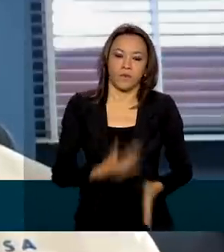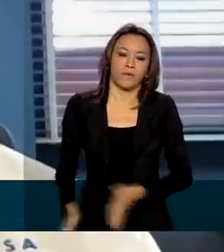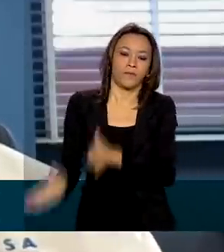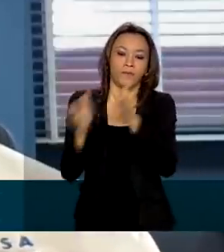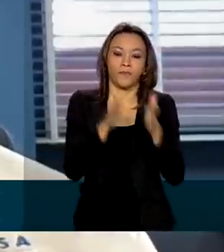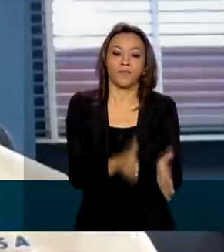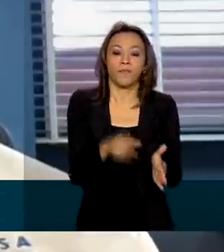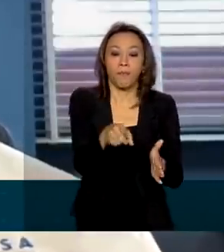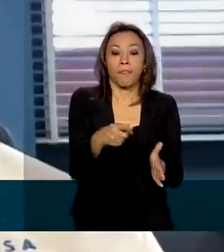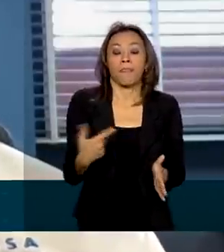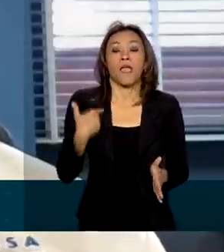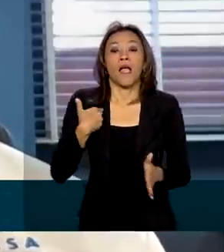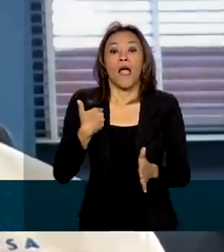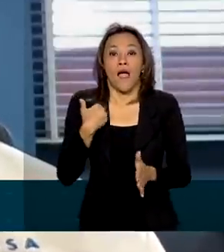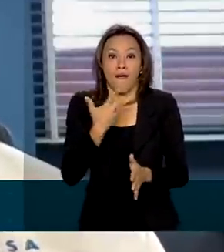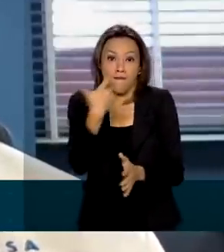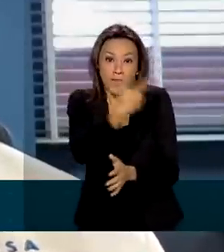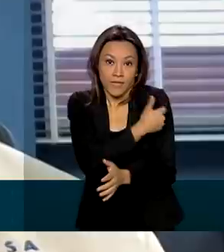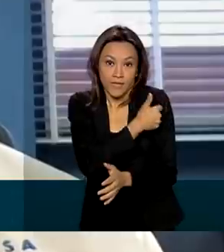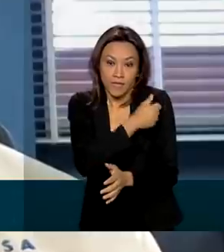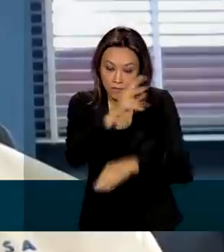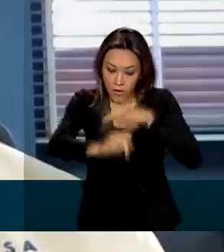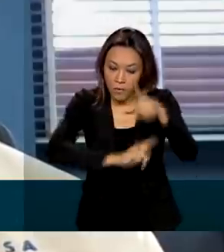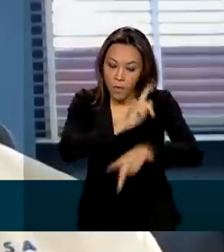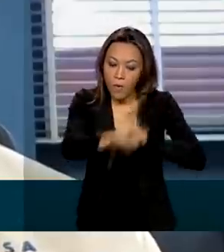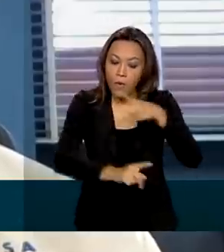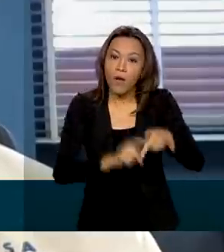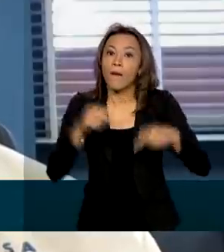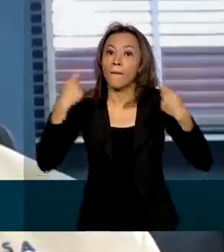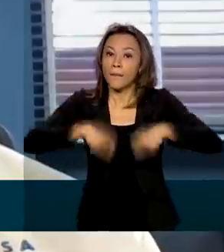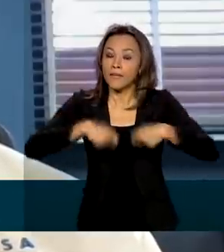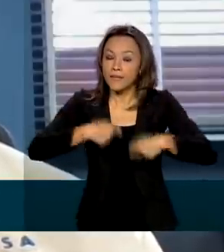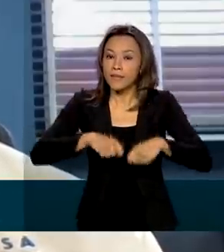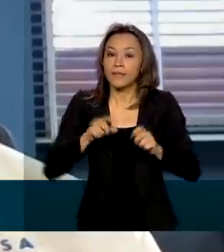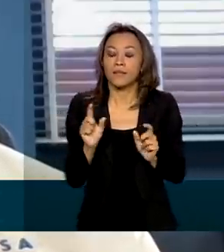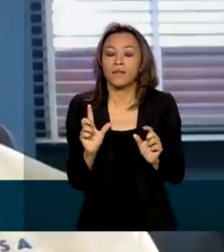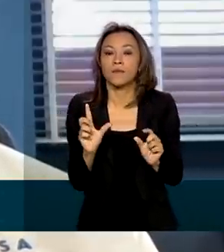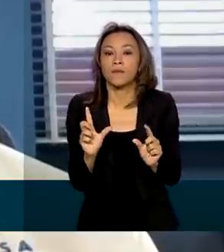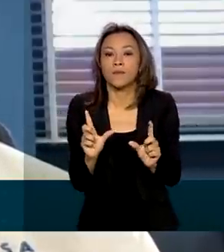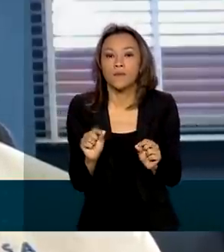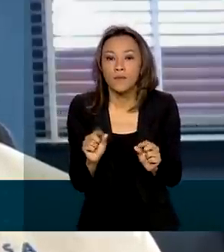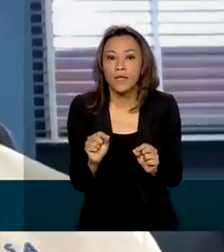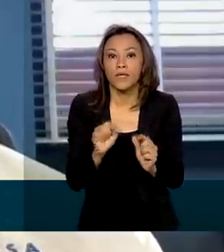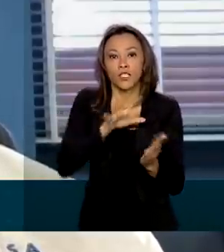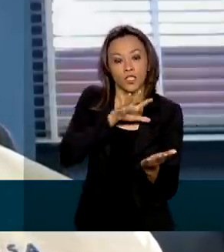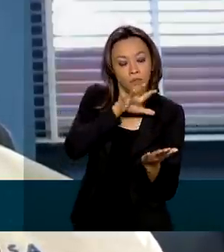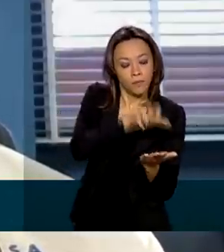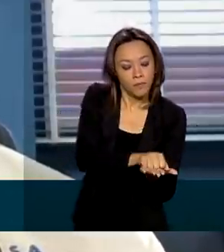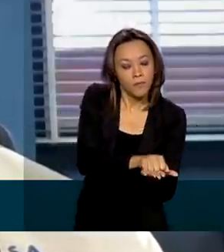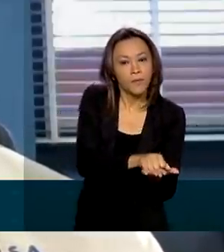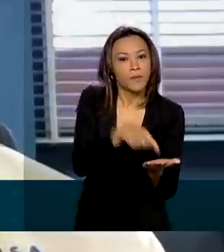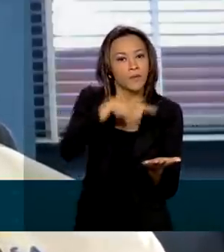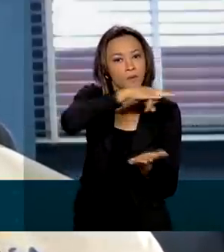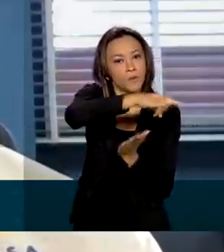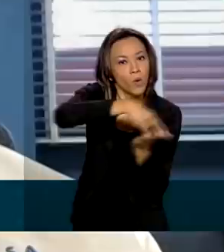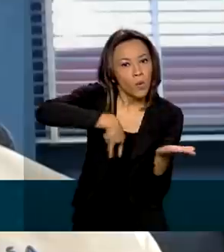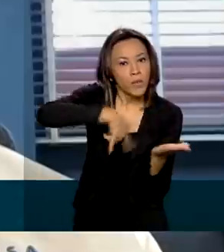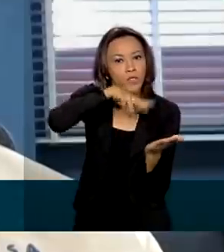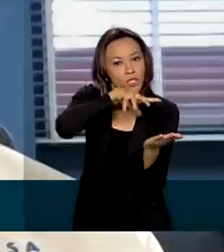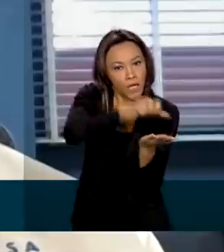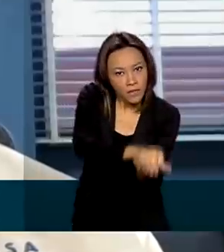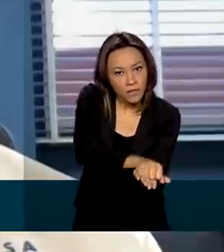população como um todo, ela precisa de um atesto chamado registro. E esse atesto chamado